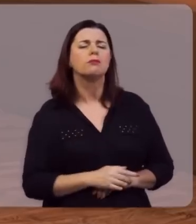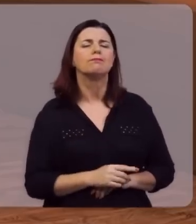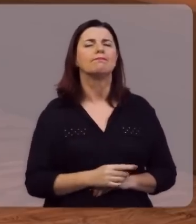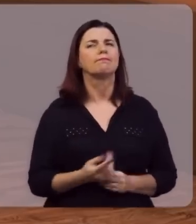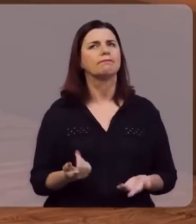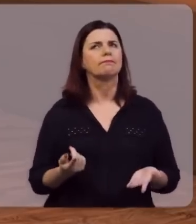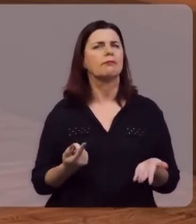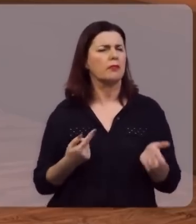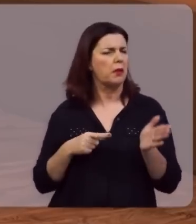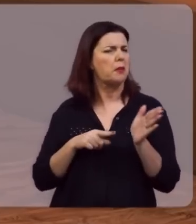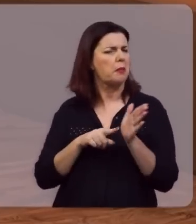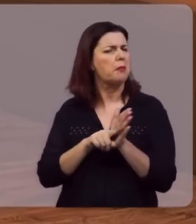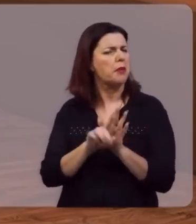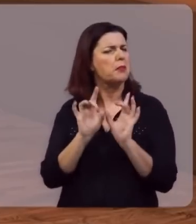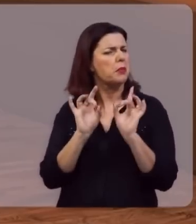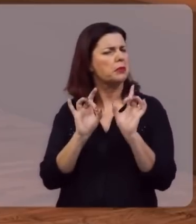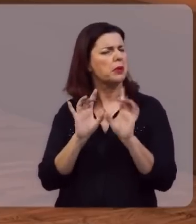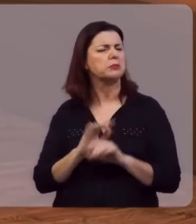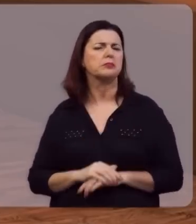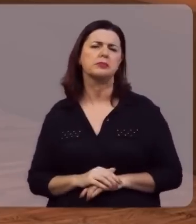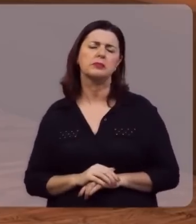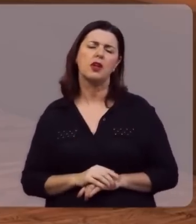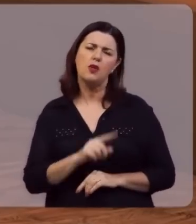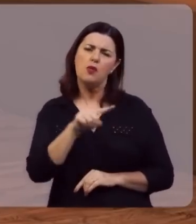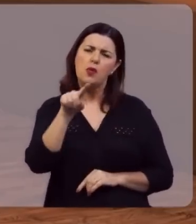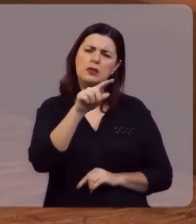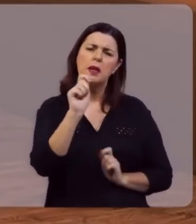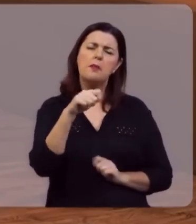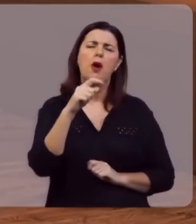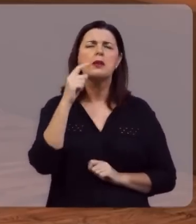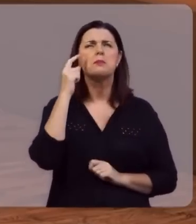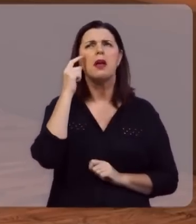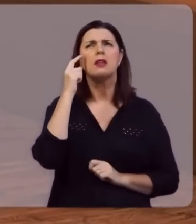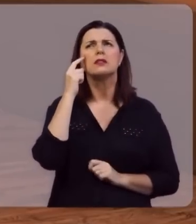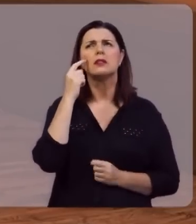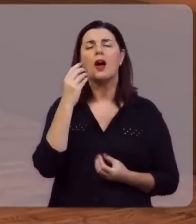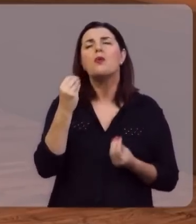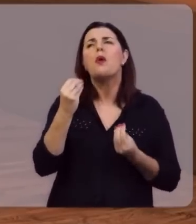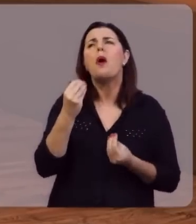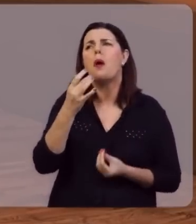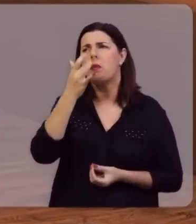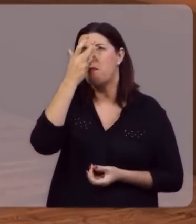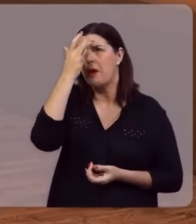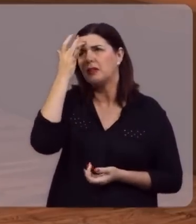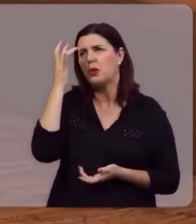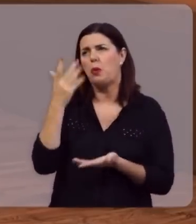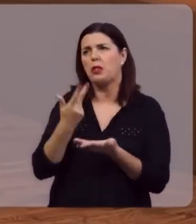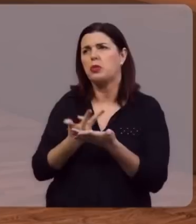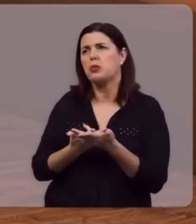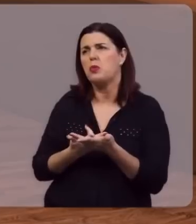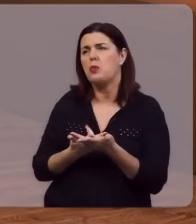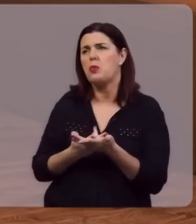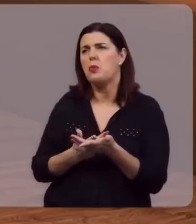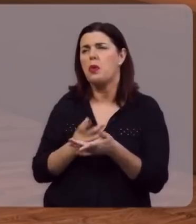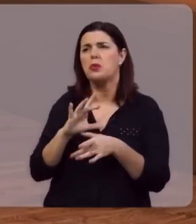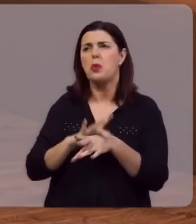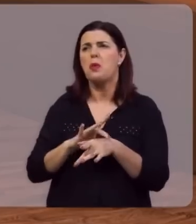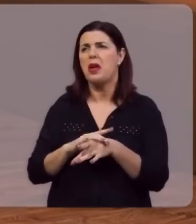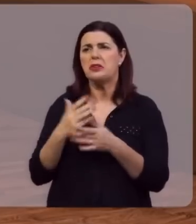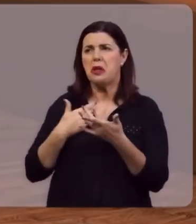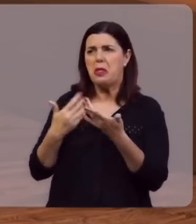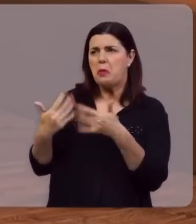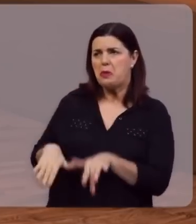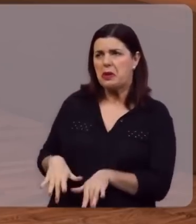Esta é uma pergunta emblemática, porque você pode até pensar, como um enfermo, doente, não